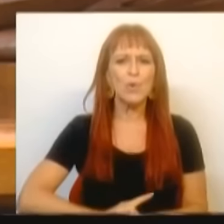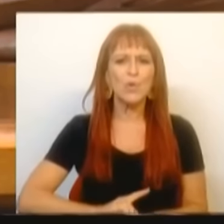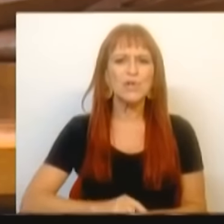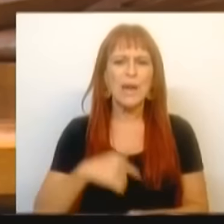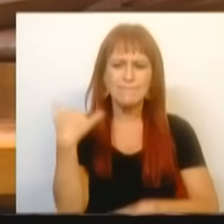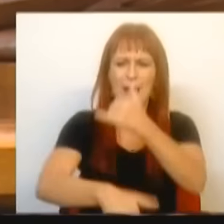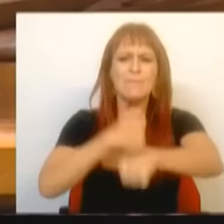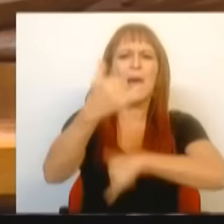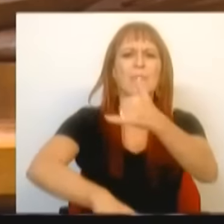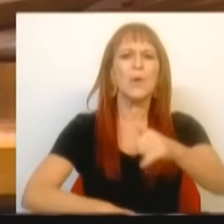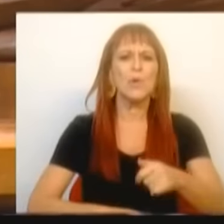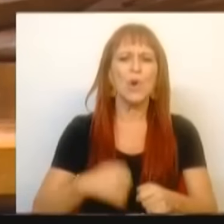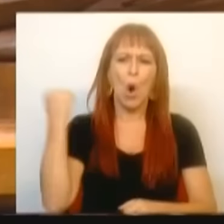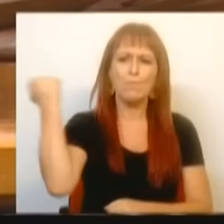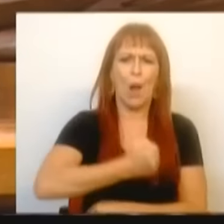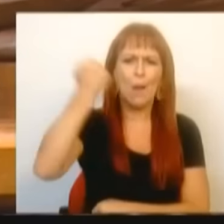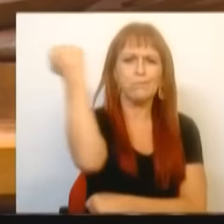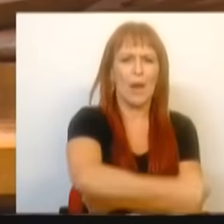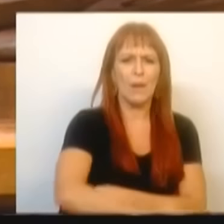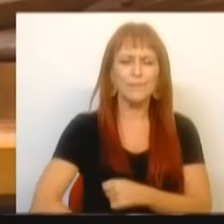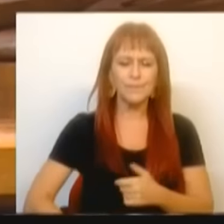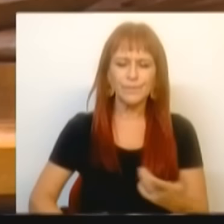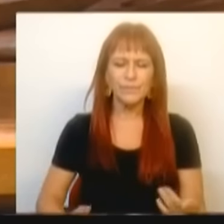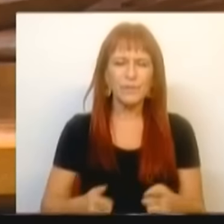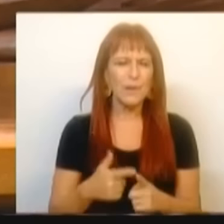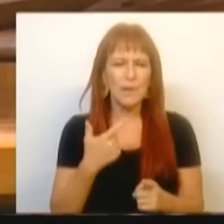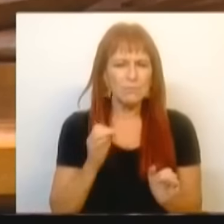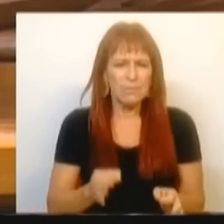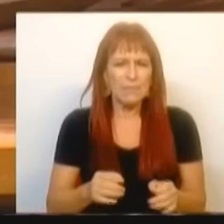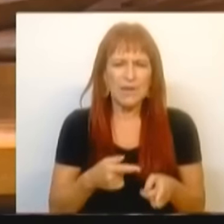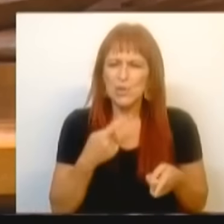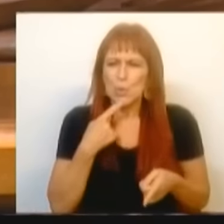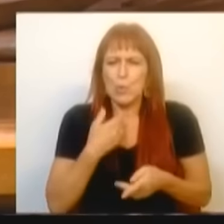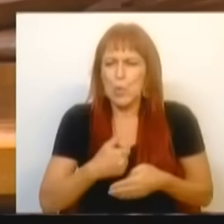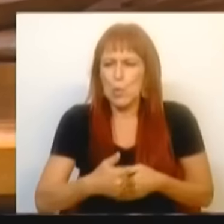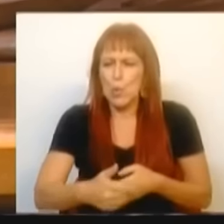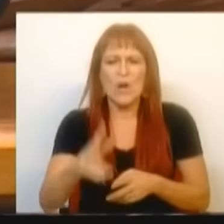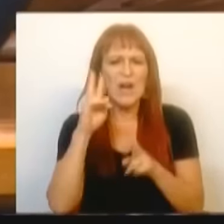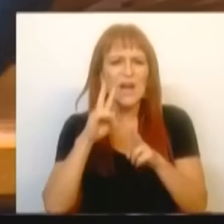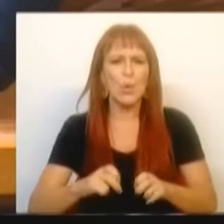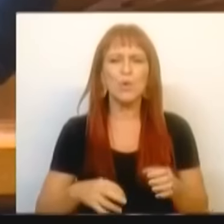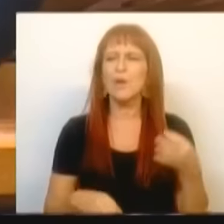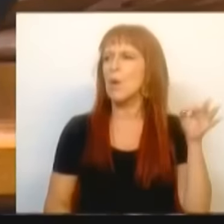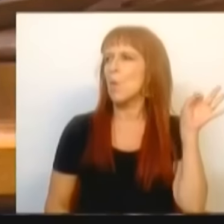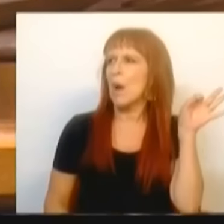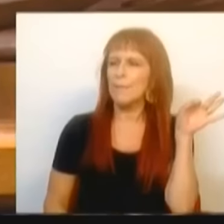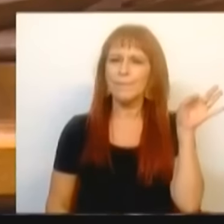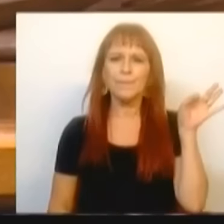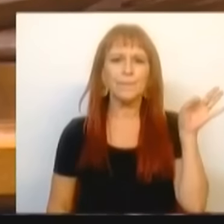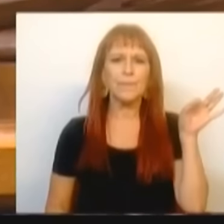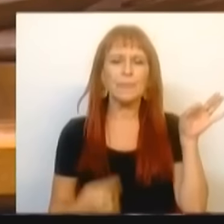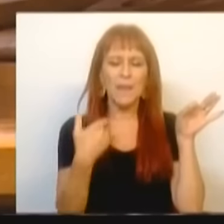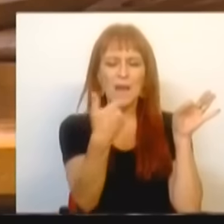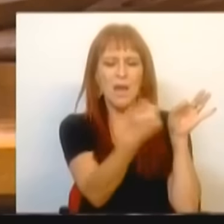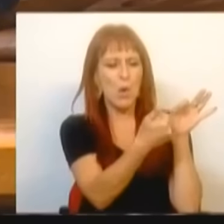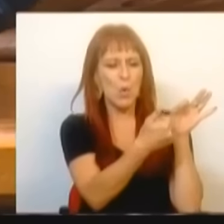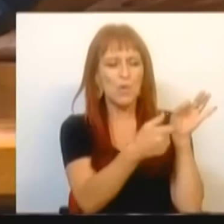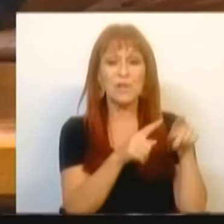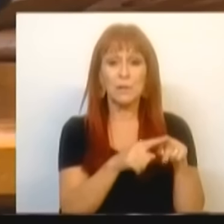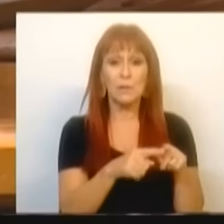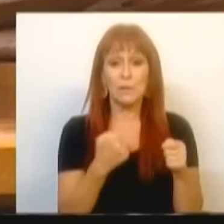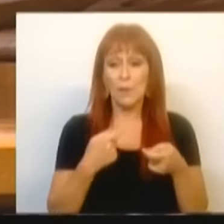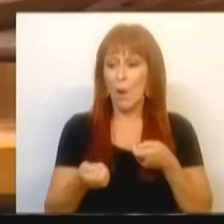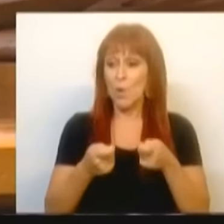agredidos ou esfaqueados. Não é preciso percorrer muito para encontrar o que tenho aqui. O que tenho aqui é o que está a ser